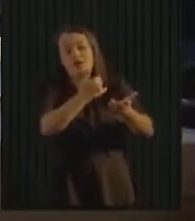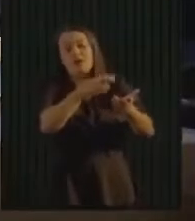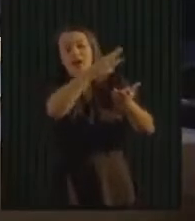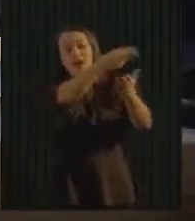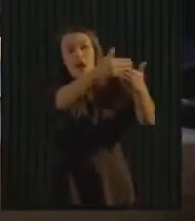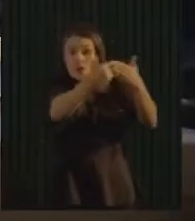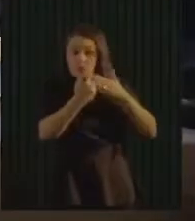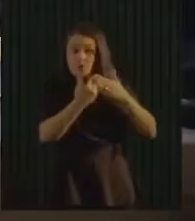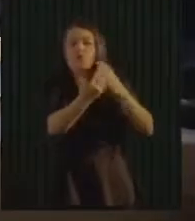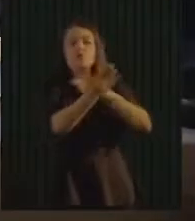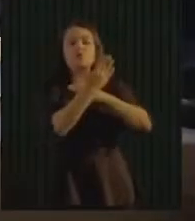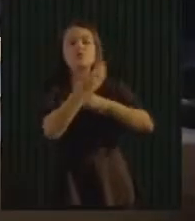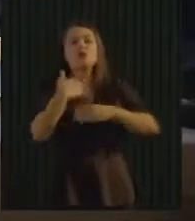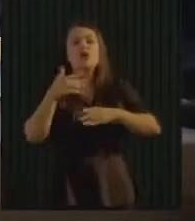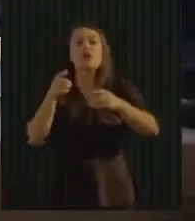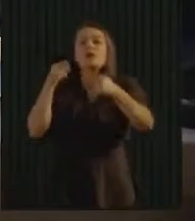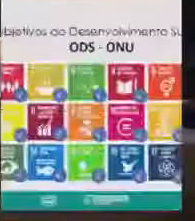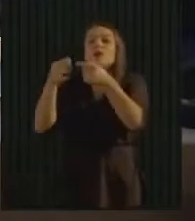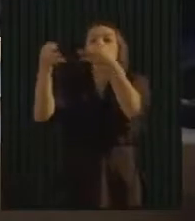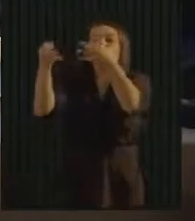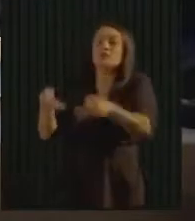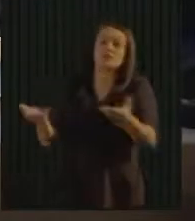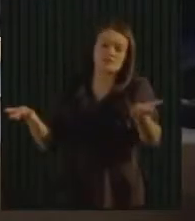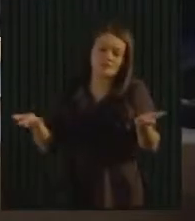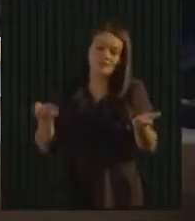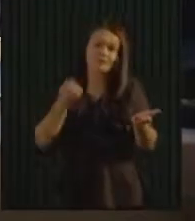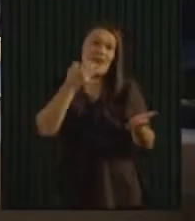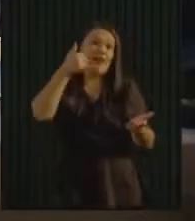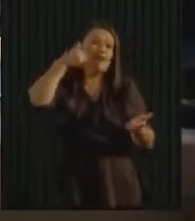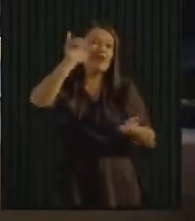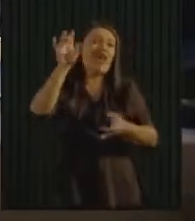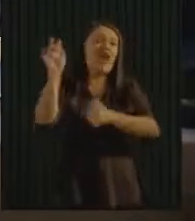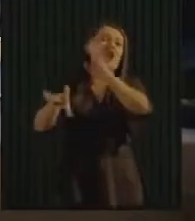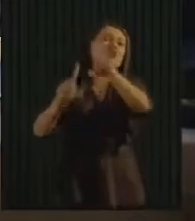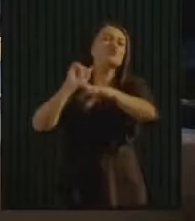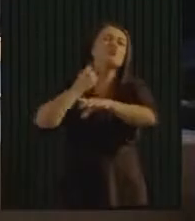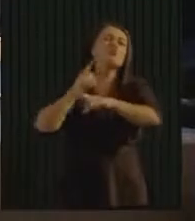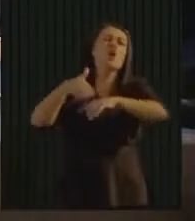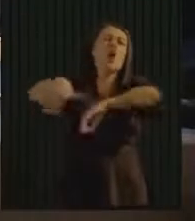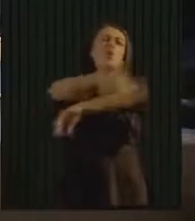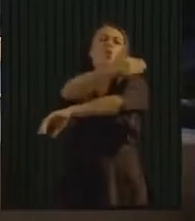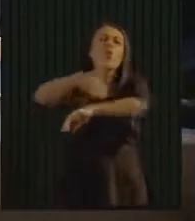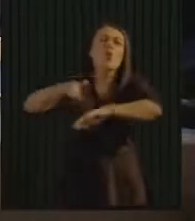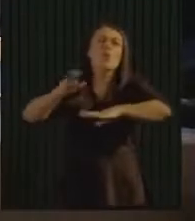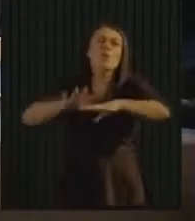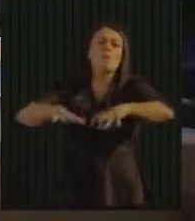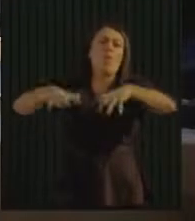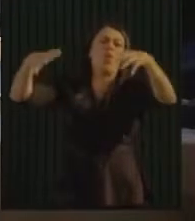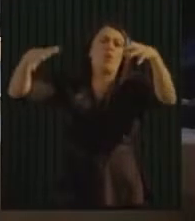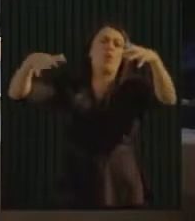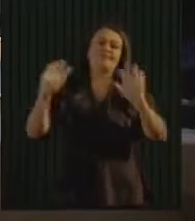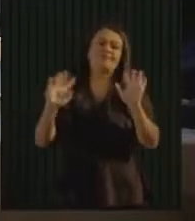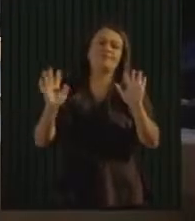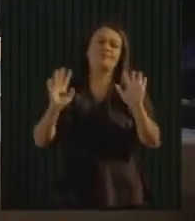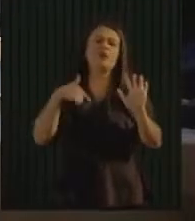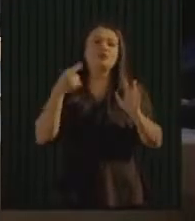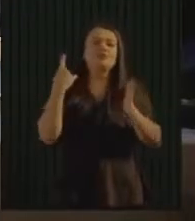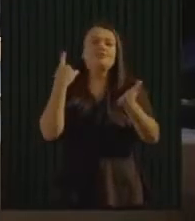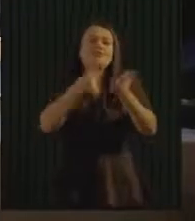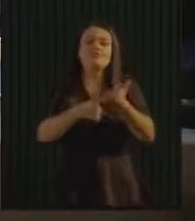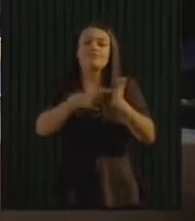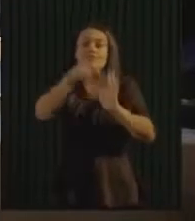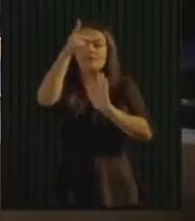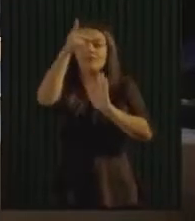Destacando que tudo isso que a gente faz, encaixa com 16 ODS dos 17 possíveis. Então esse